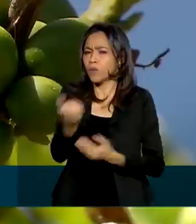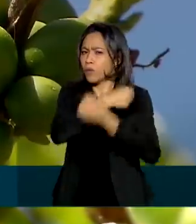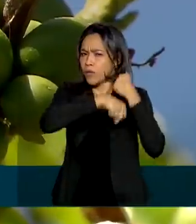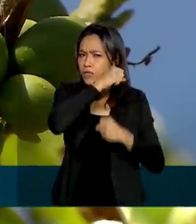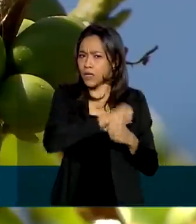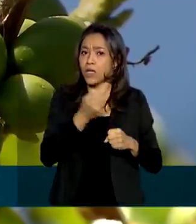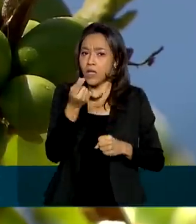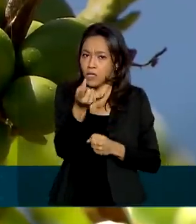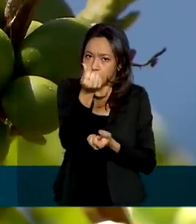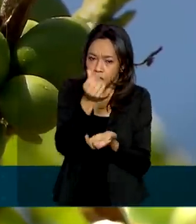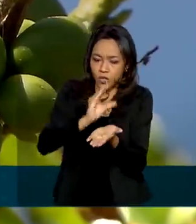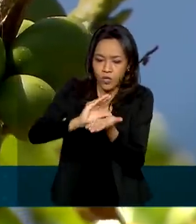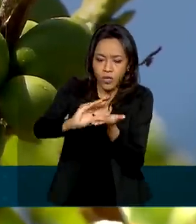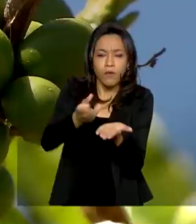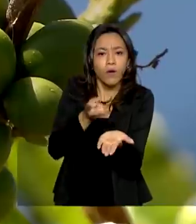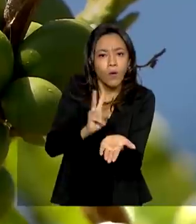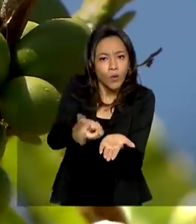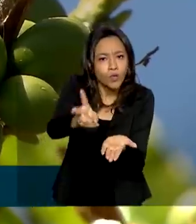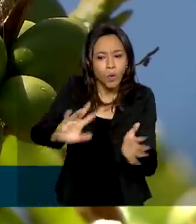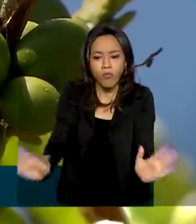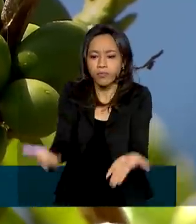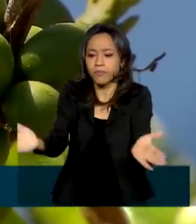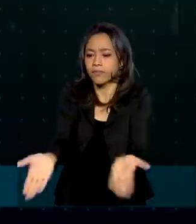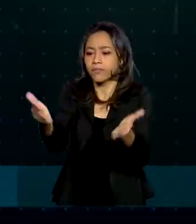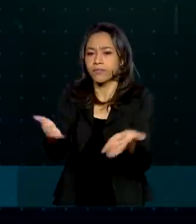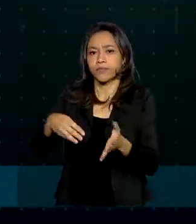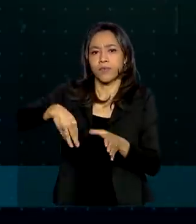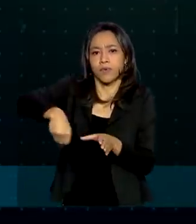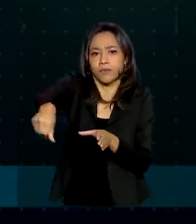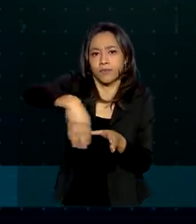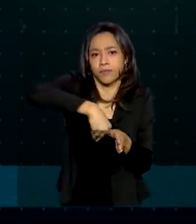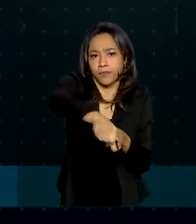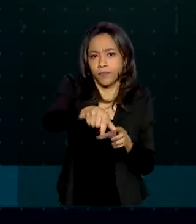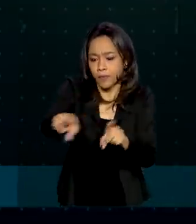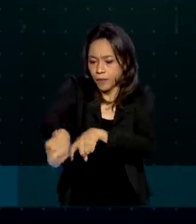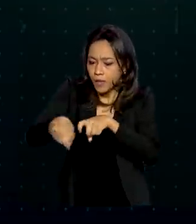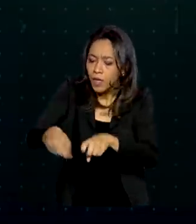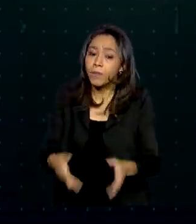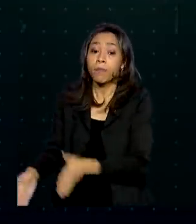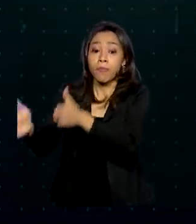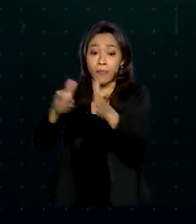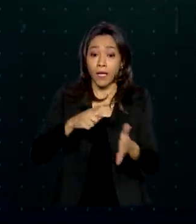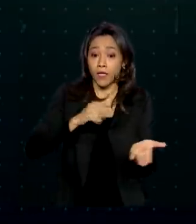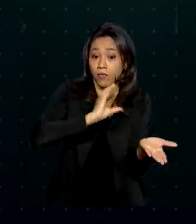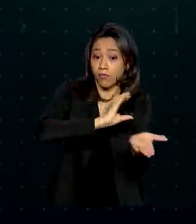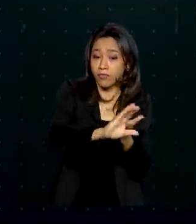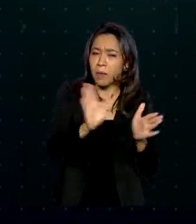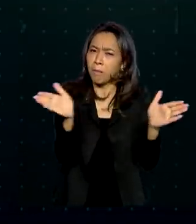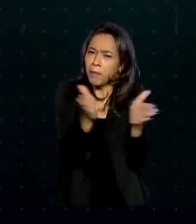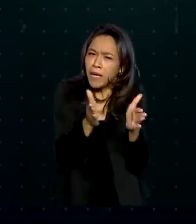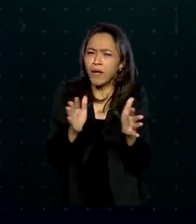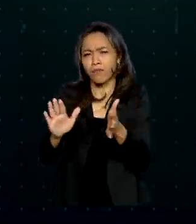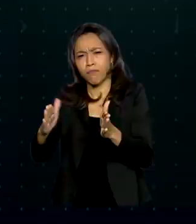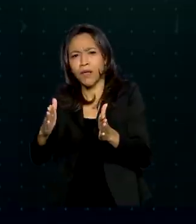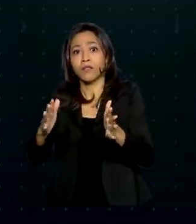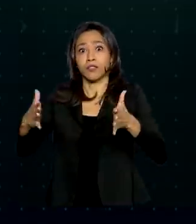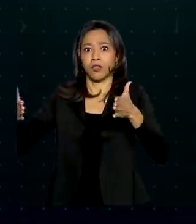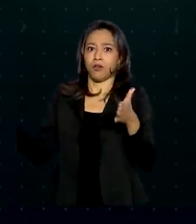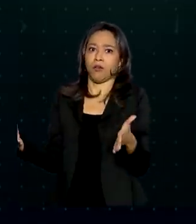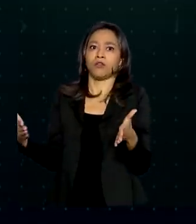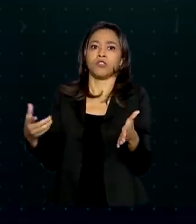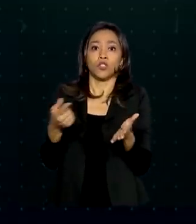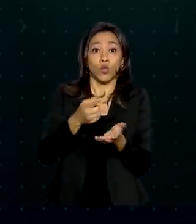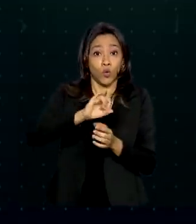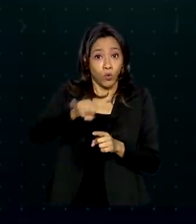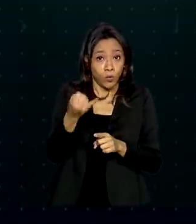vai garantir a continuidade da produção no campo. Há recursos para os pequenos, médios e grandes produtores. Os juros